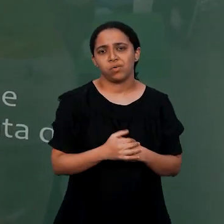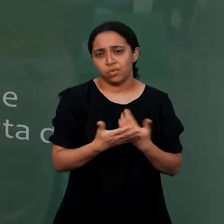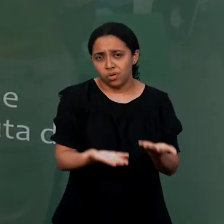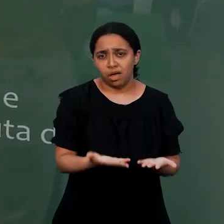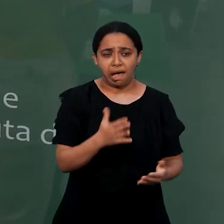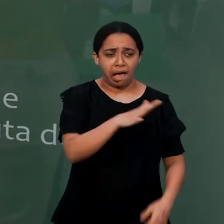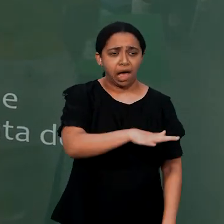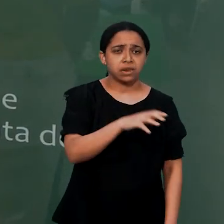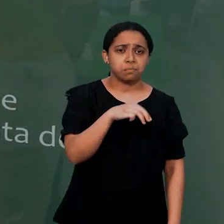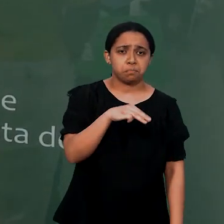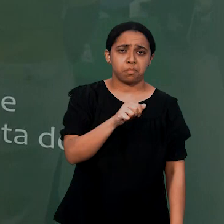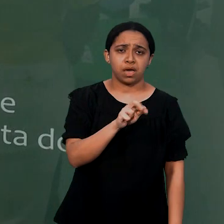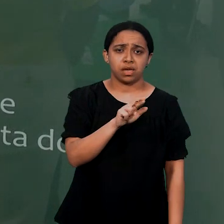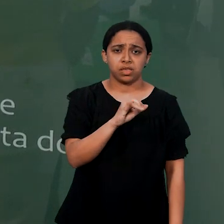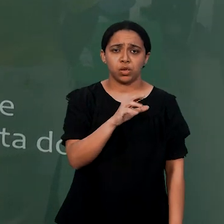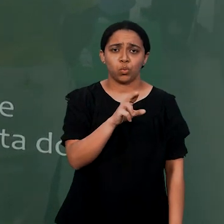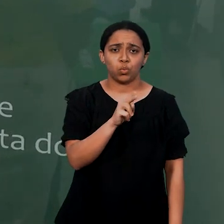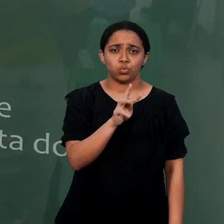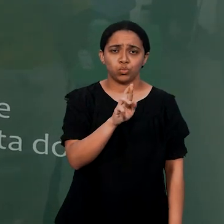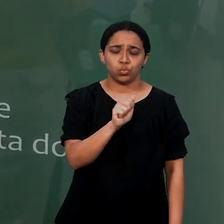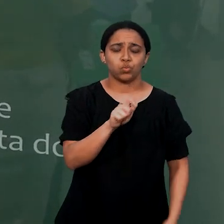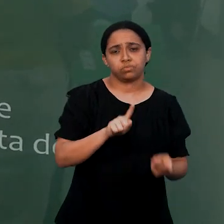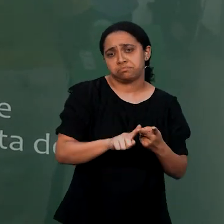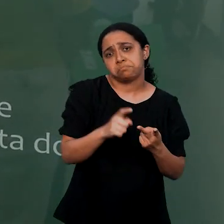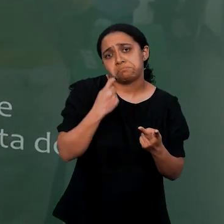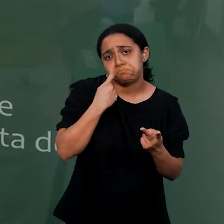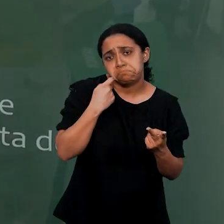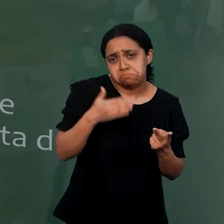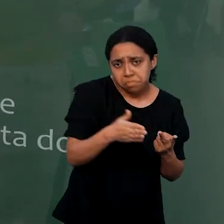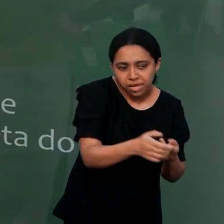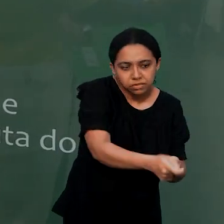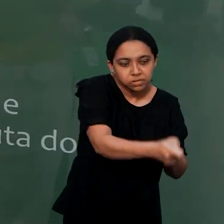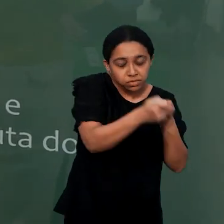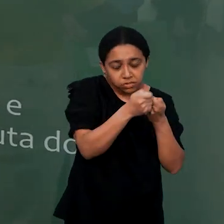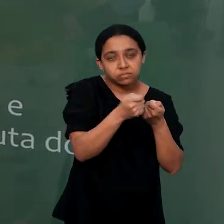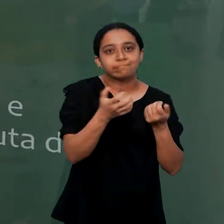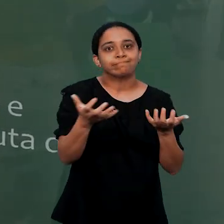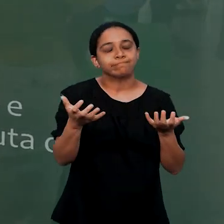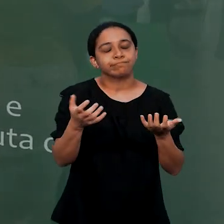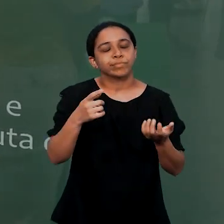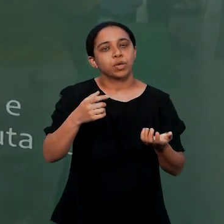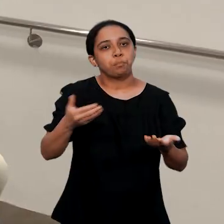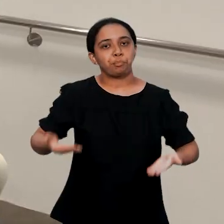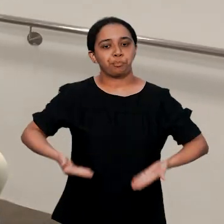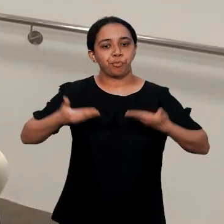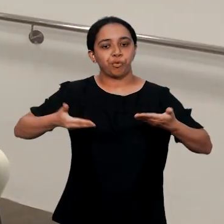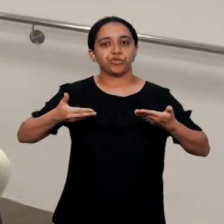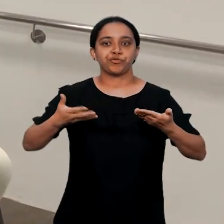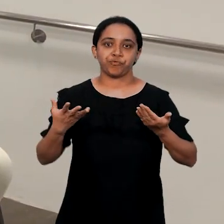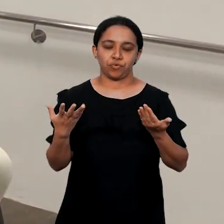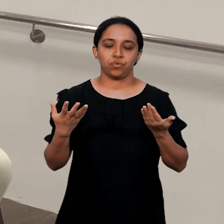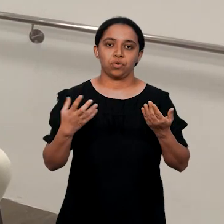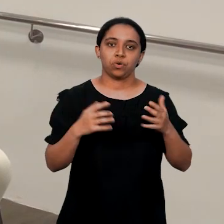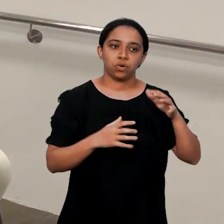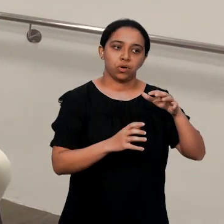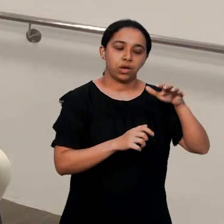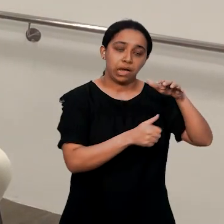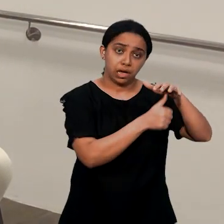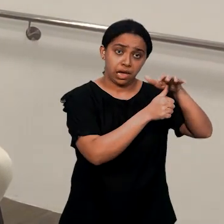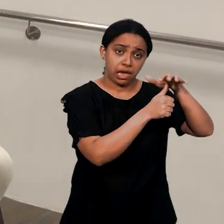dentro dessa área, seja na parte de maricultura ou seja na parte de pesca. O que levou